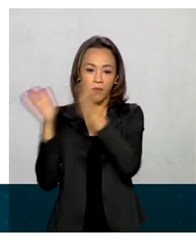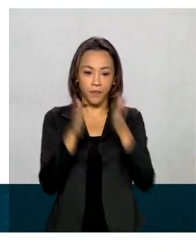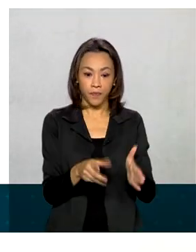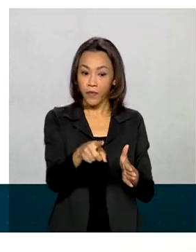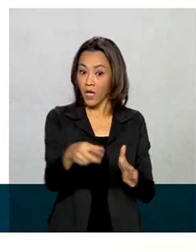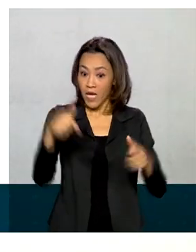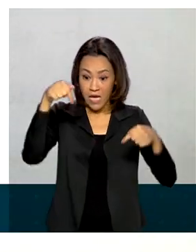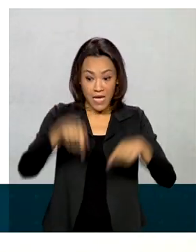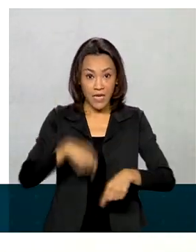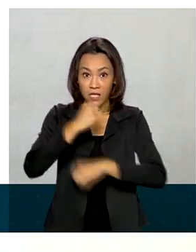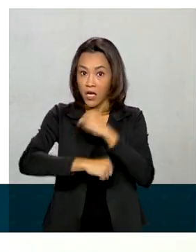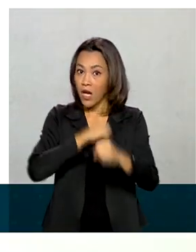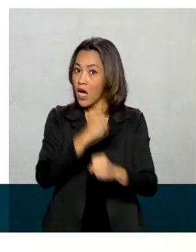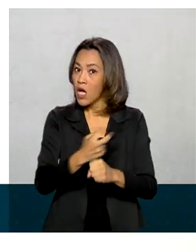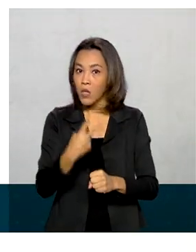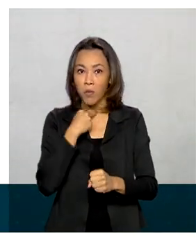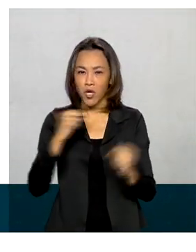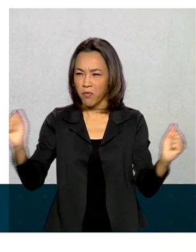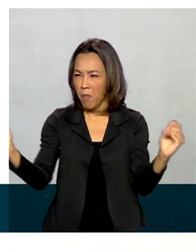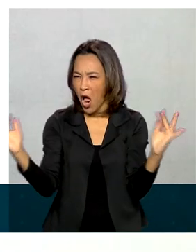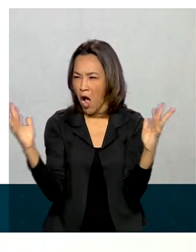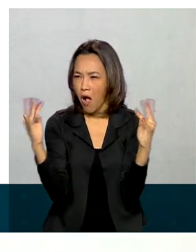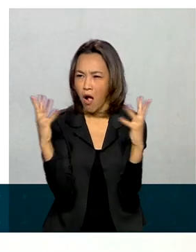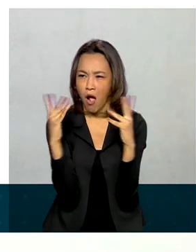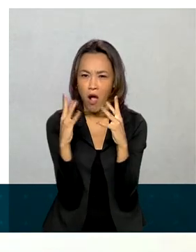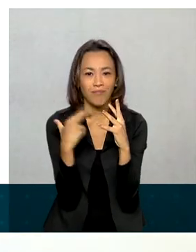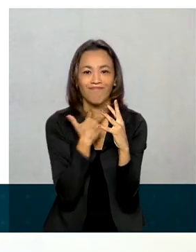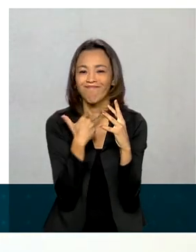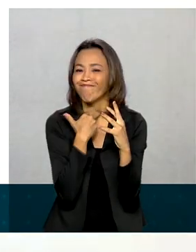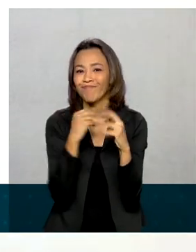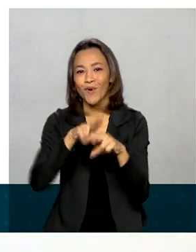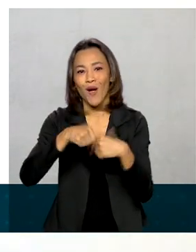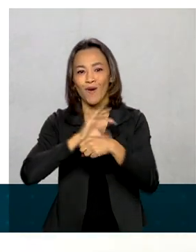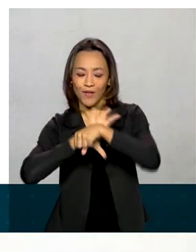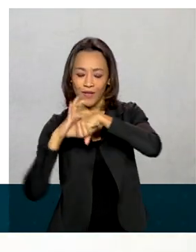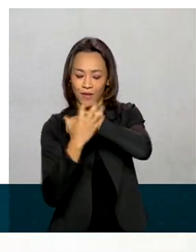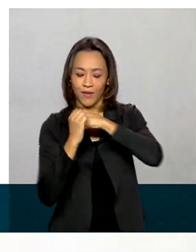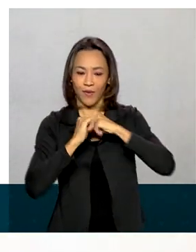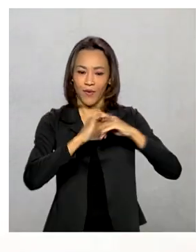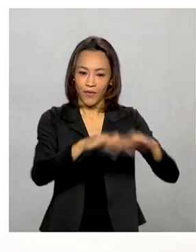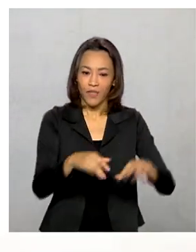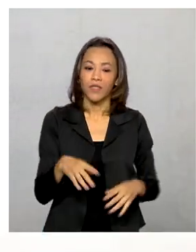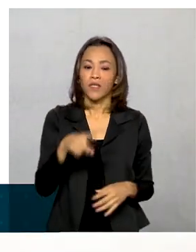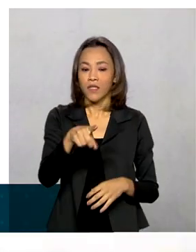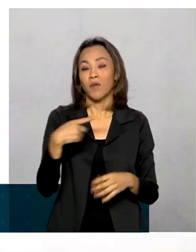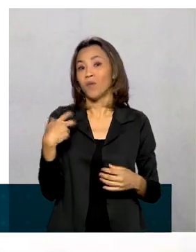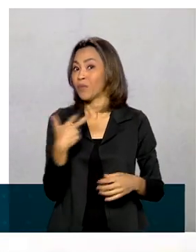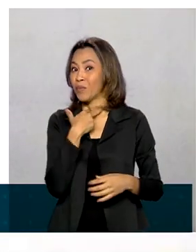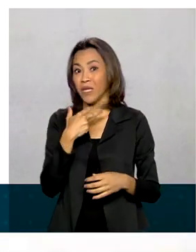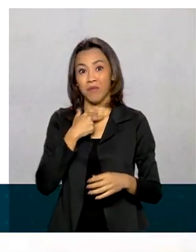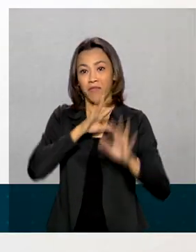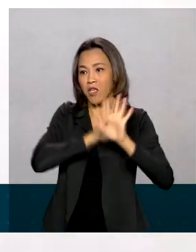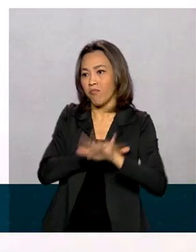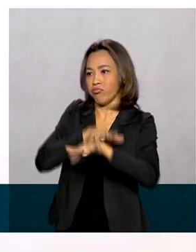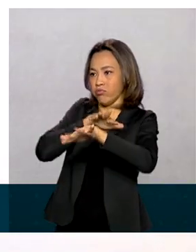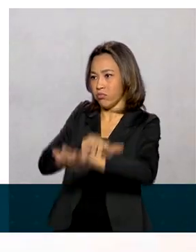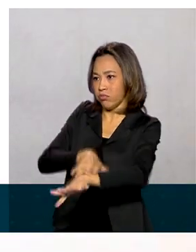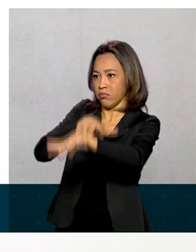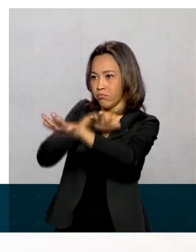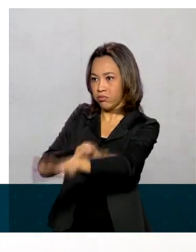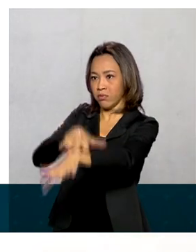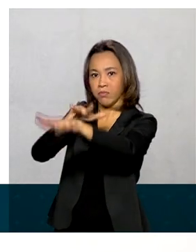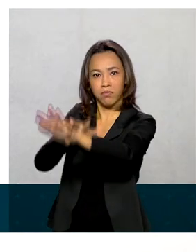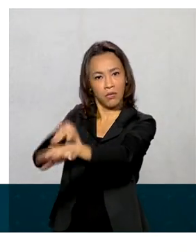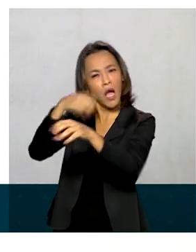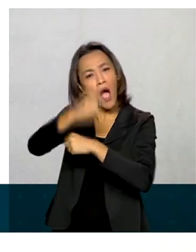aglomerações por conta da Covid-19 e, portanto, nós não vamos fazer grandes manifestações e grandes caminhadas, como se